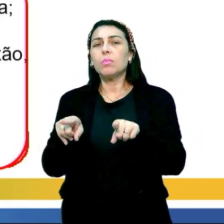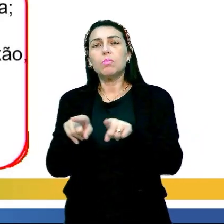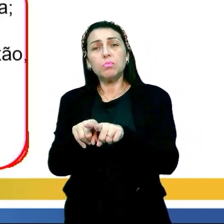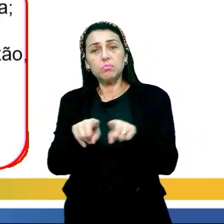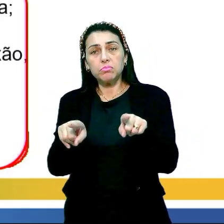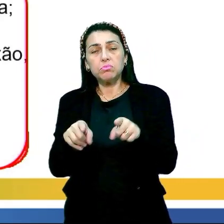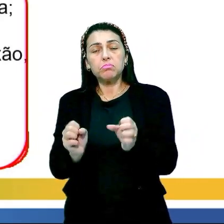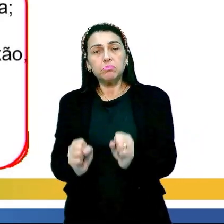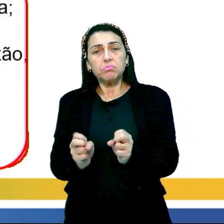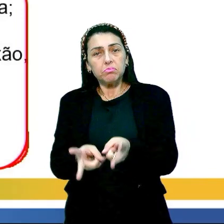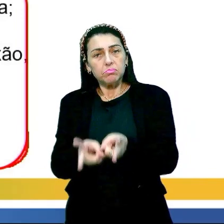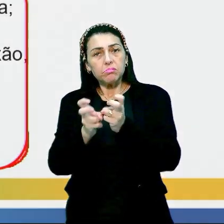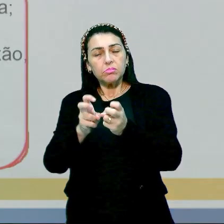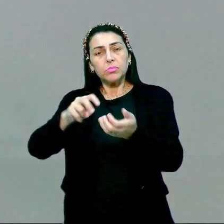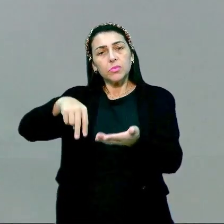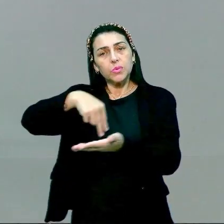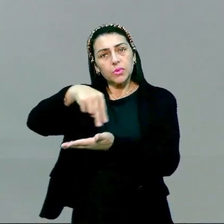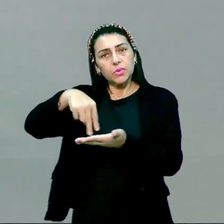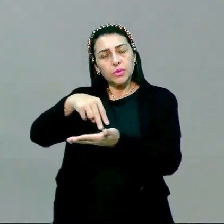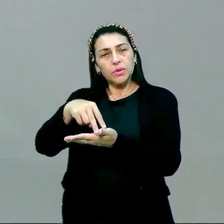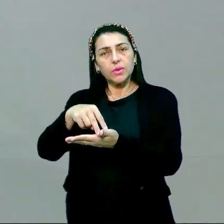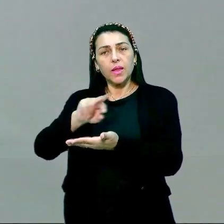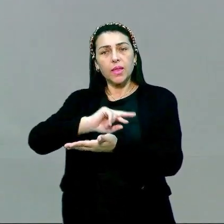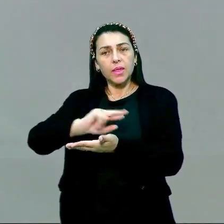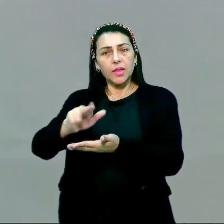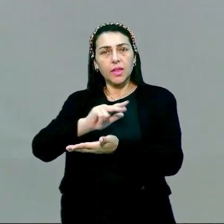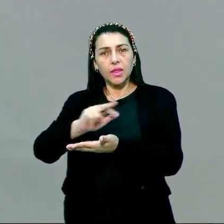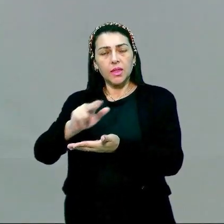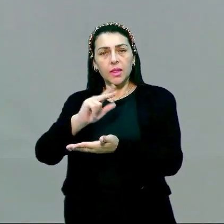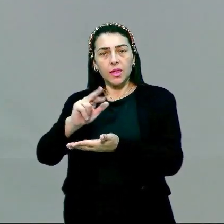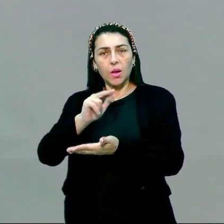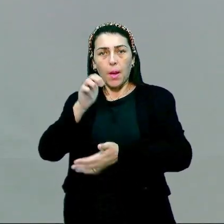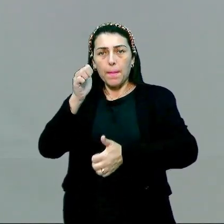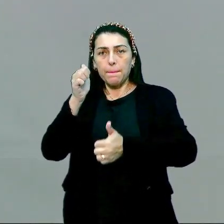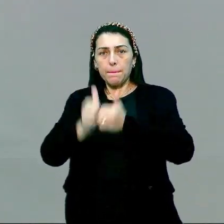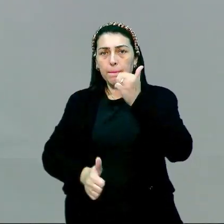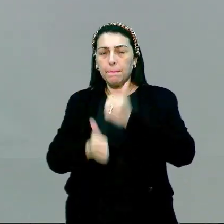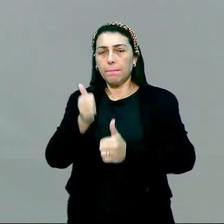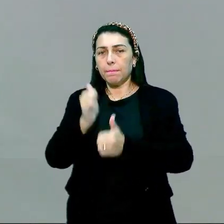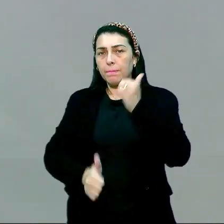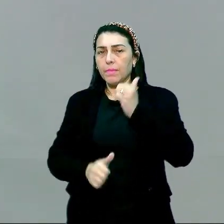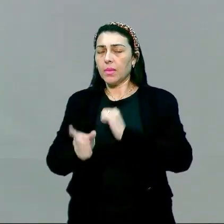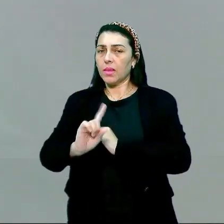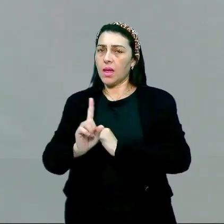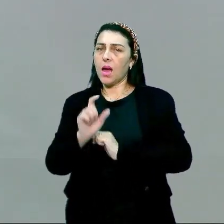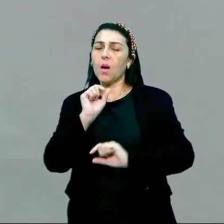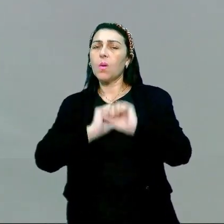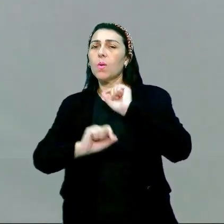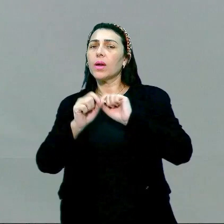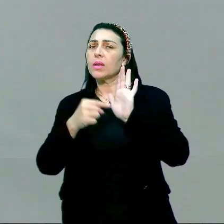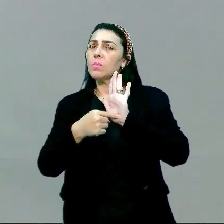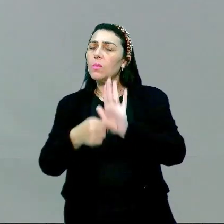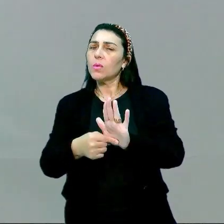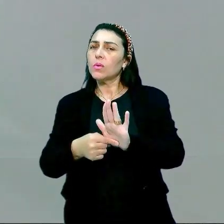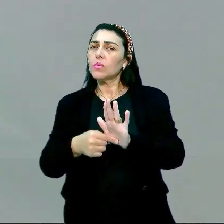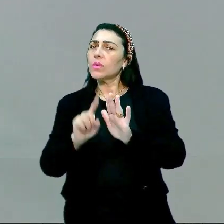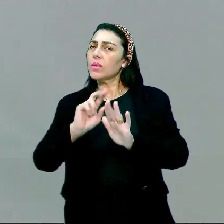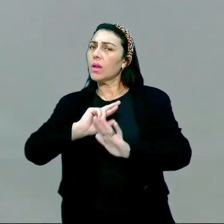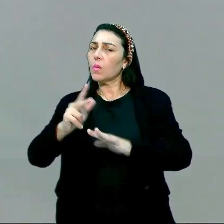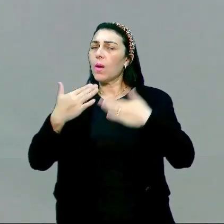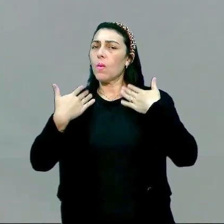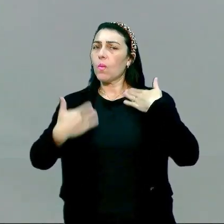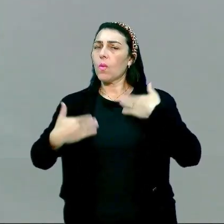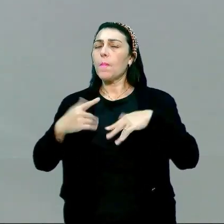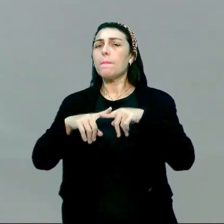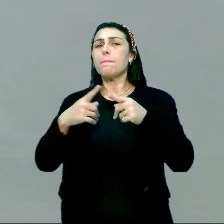perceber que o tango, galera, ele não é uma dança vulgar, né? Ali, o que está para ser mostrado não é o corpo,